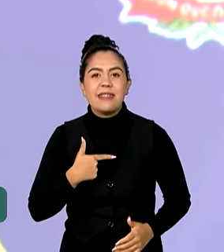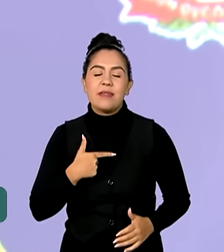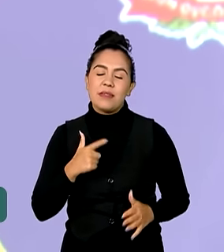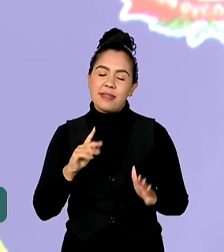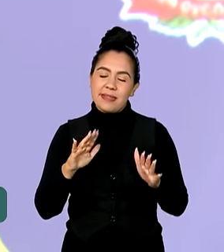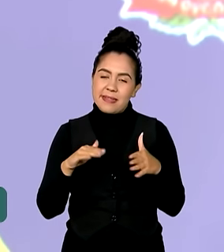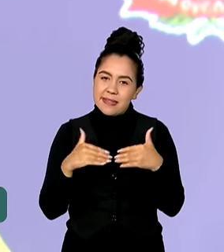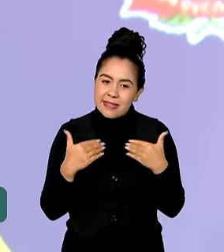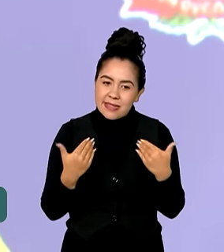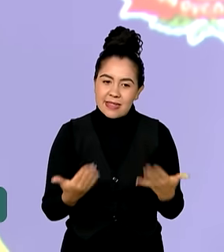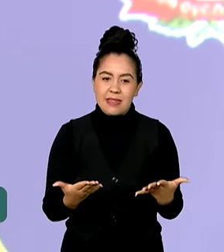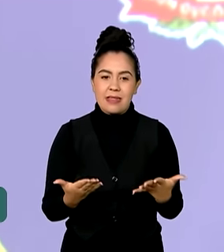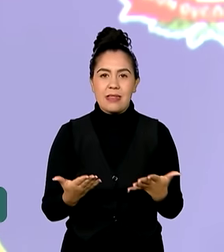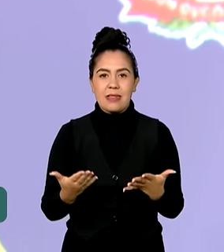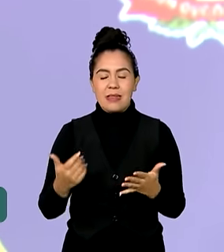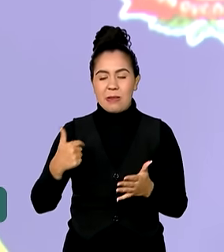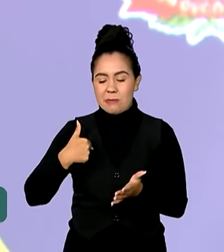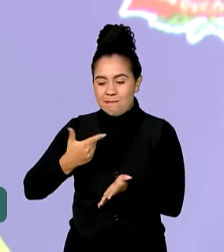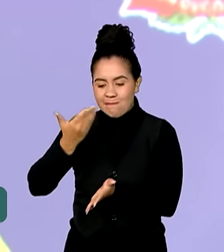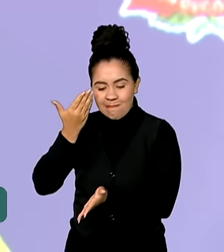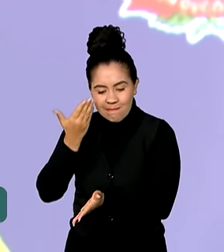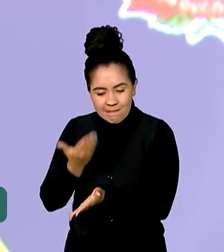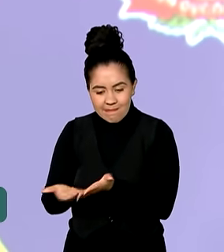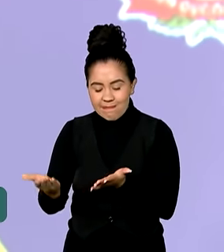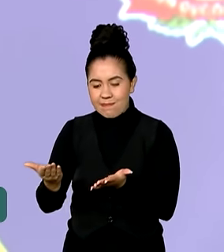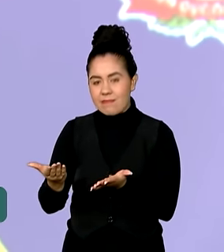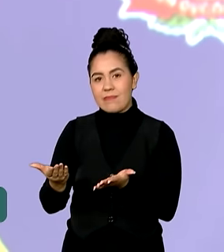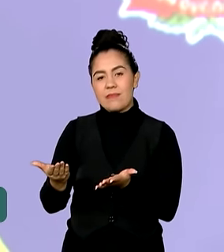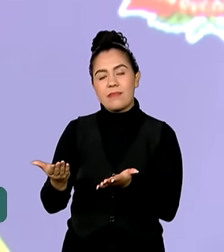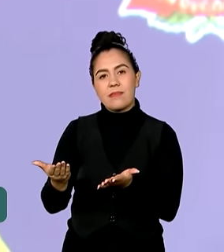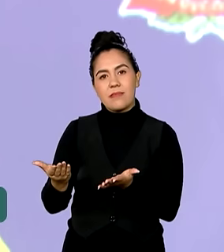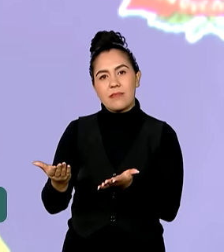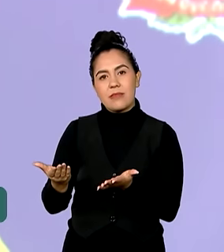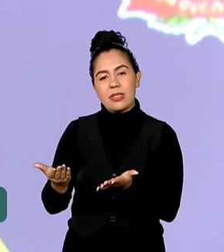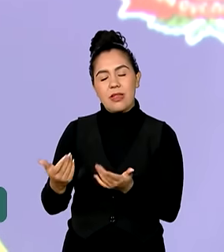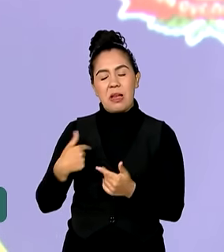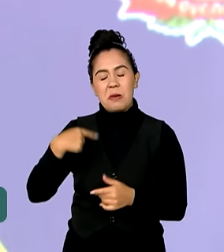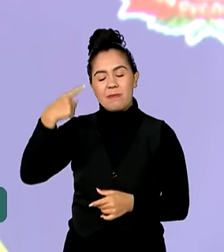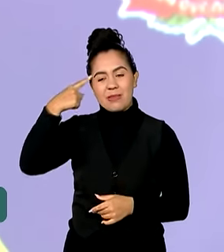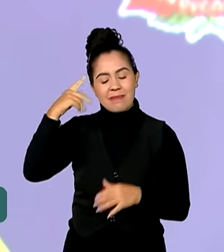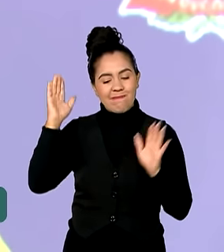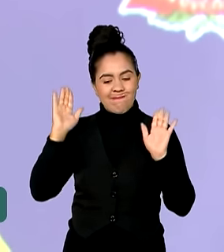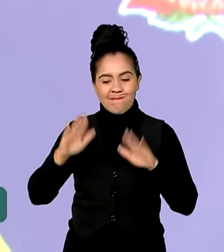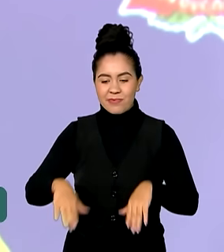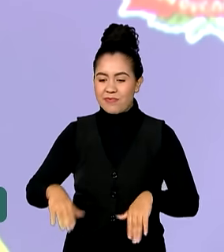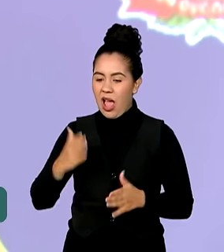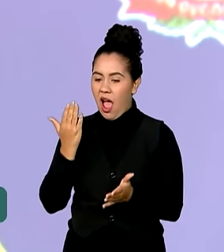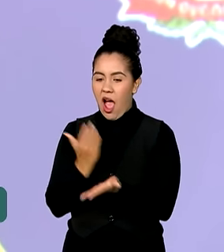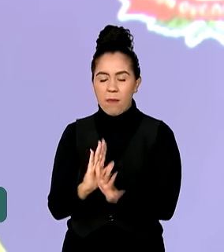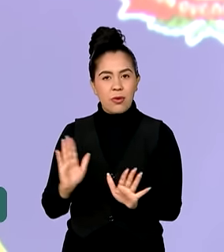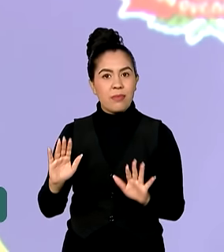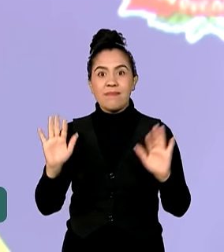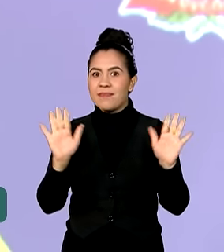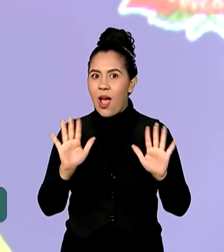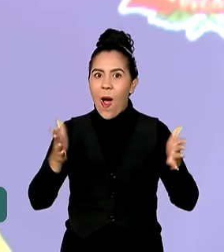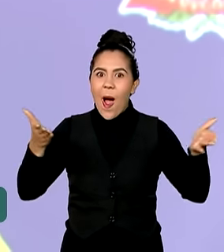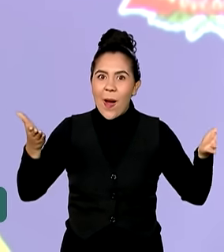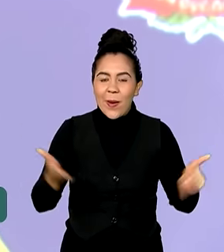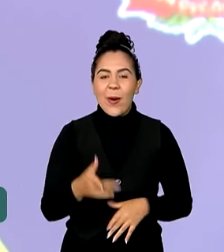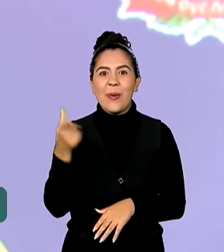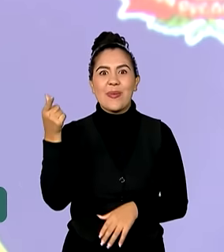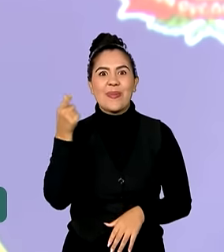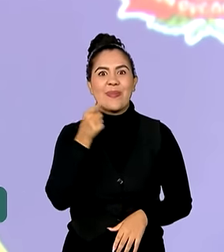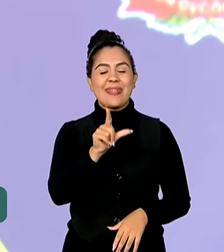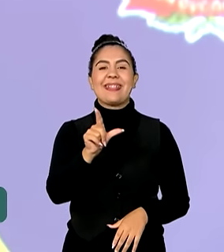quando isso me tiraram, eu pensei, acabou, mas não. E quando eu vejo que eu